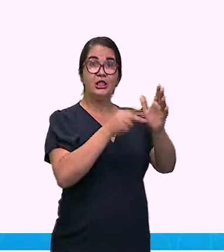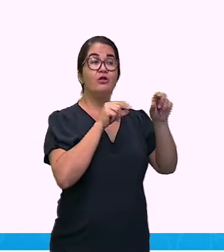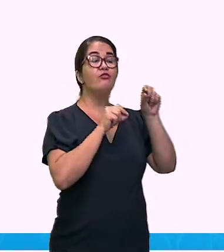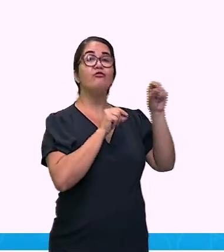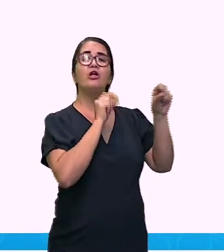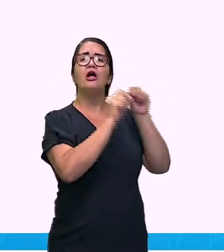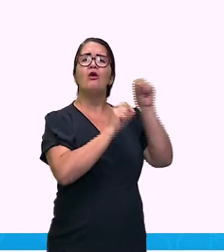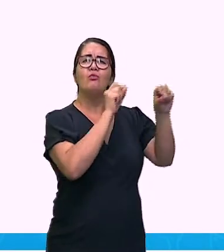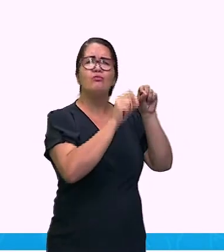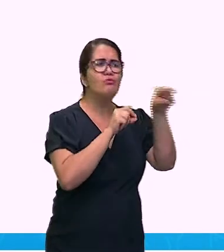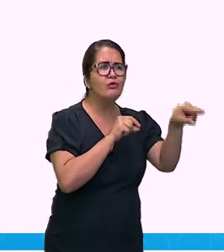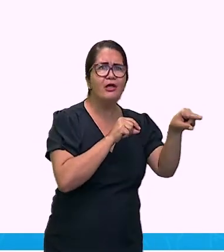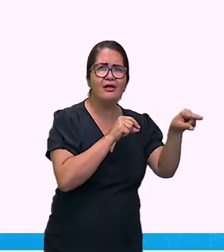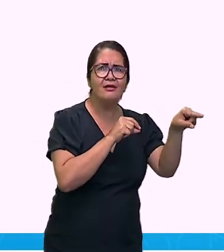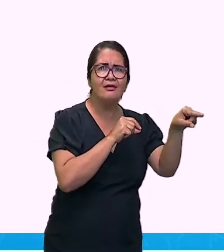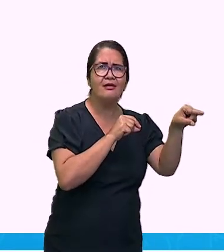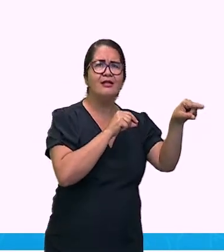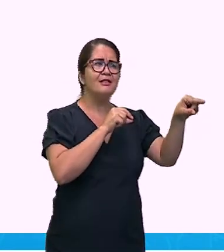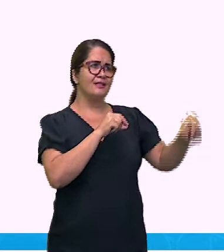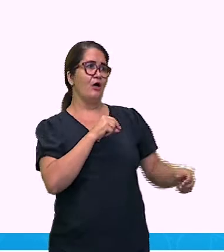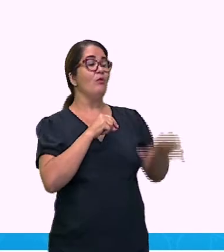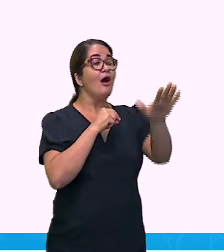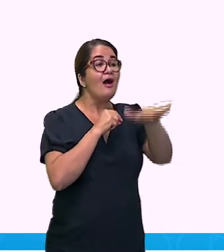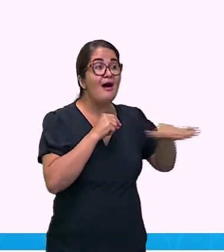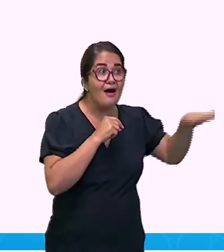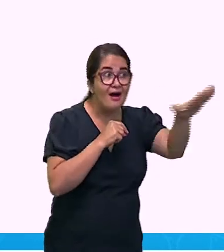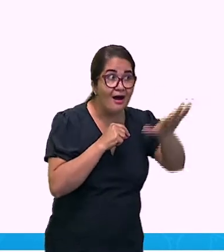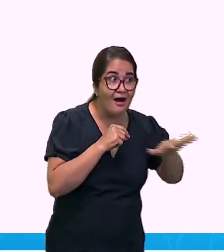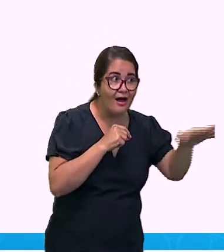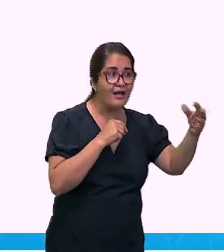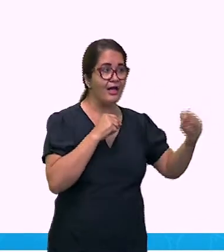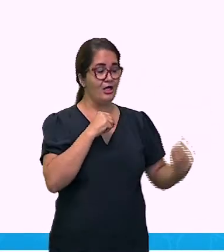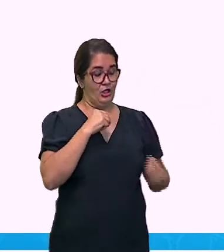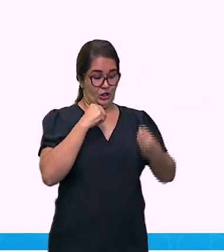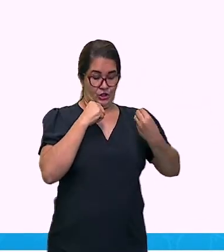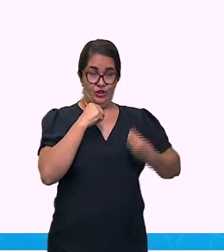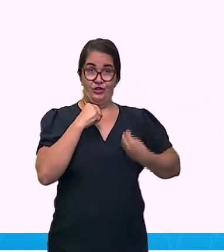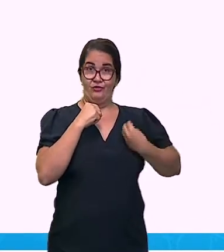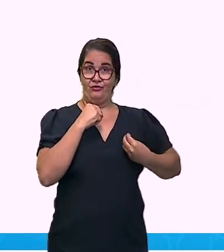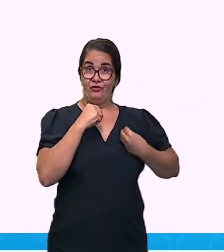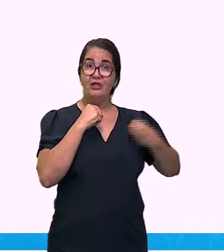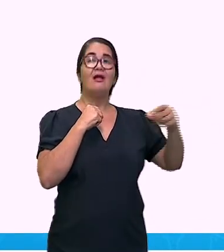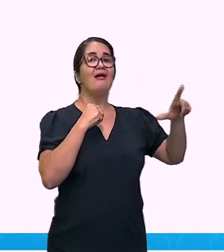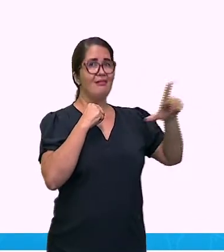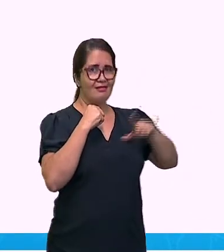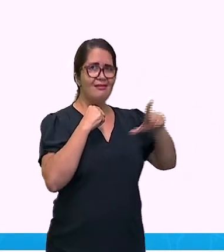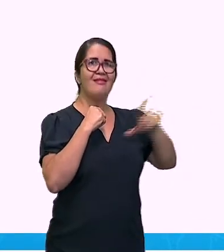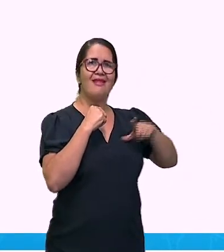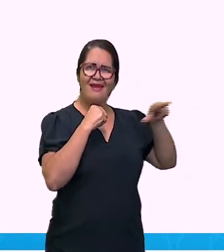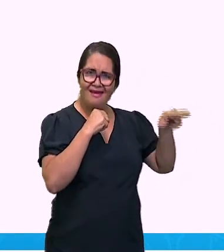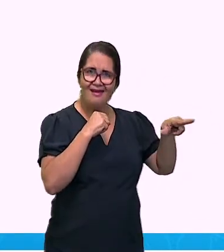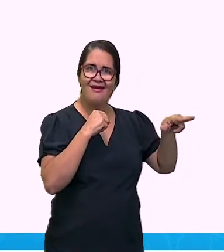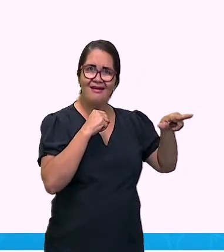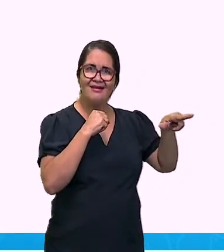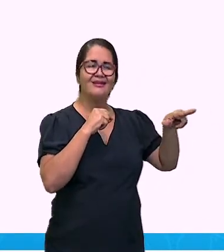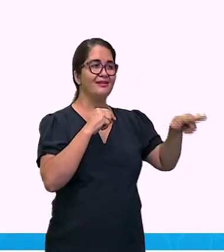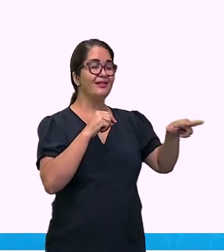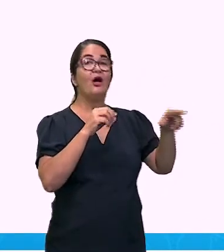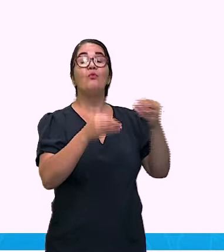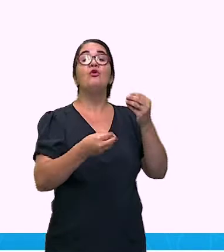fatores bióticos? São os produtores, os macro